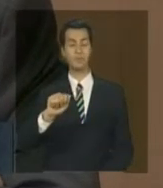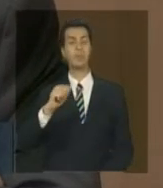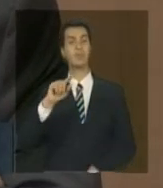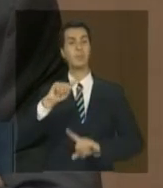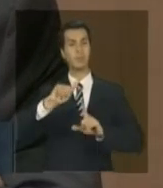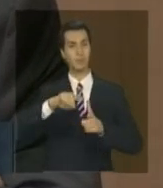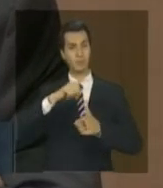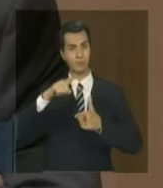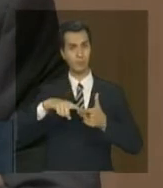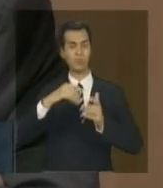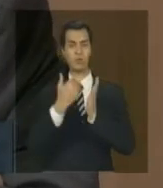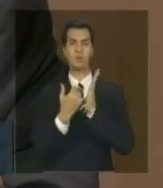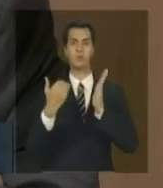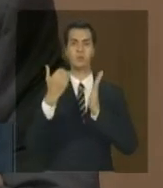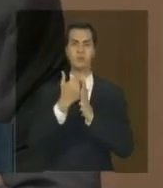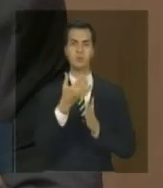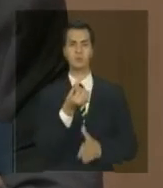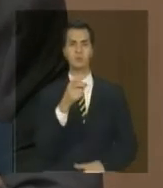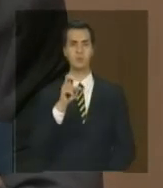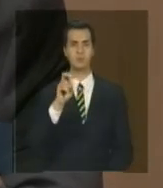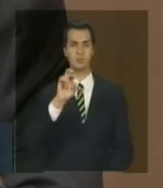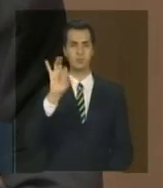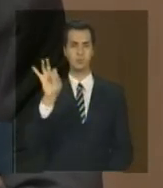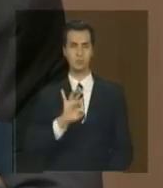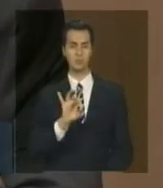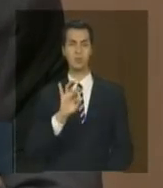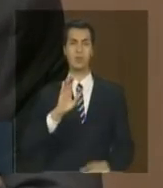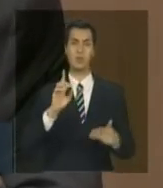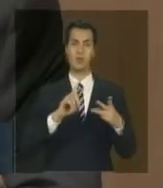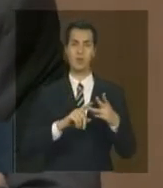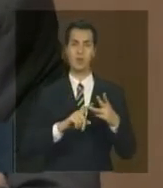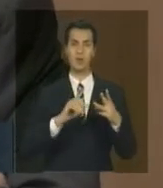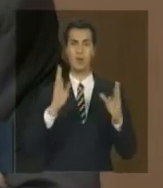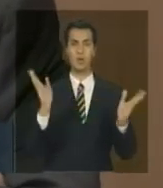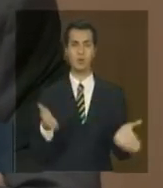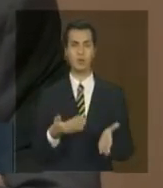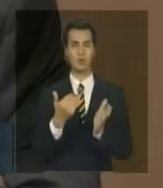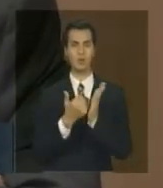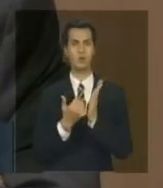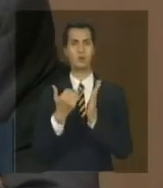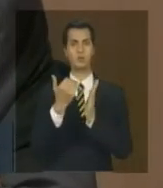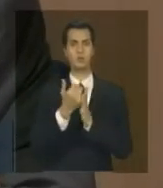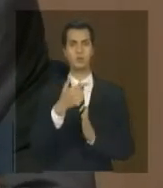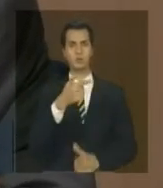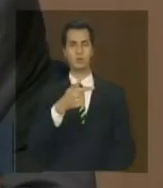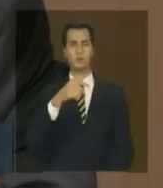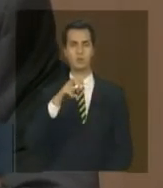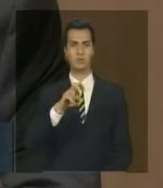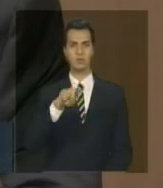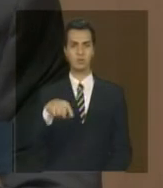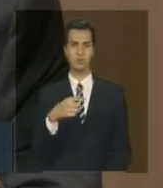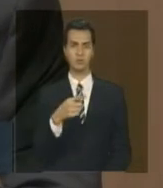75,88% e agora aumentou muito pouco para 75